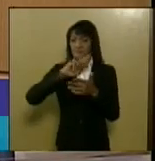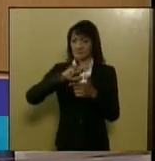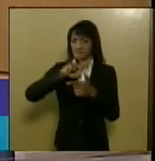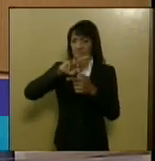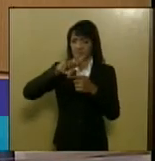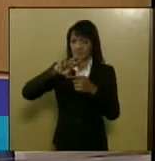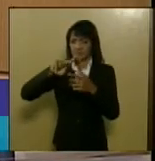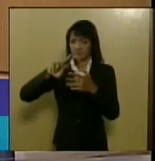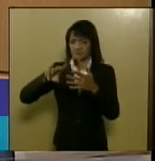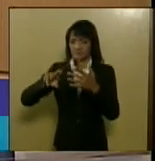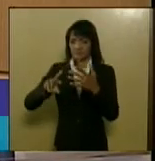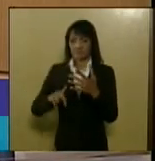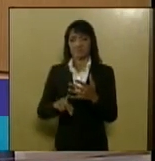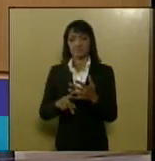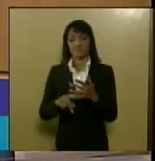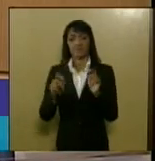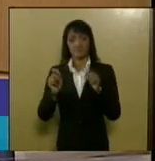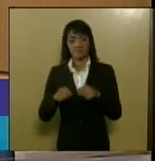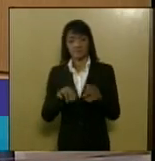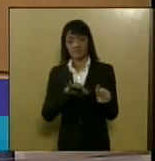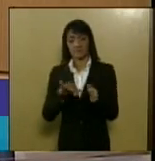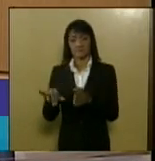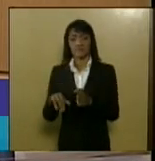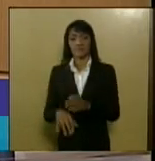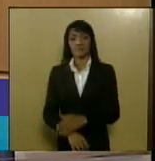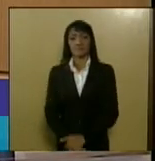são decorrentes do tabagismo o próximo por favor